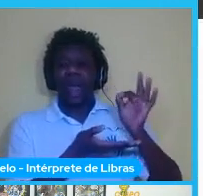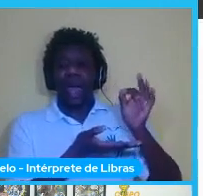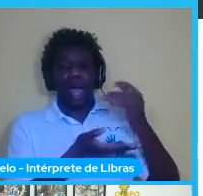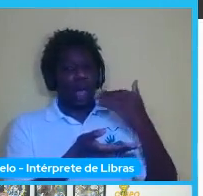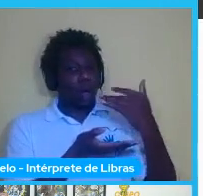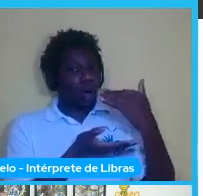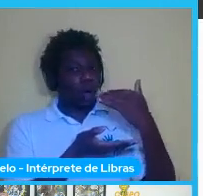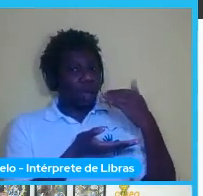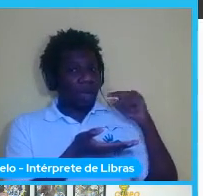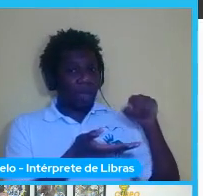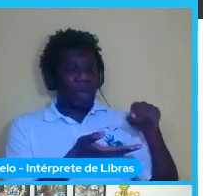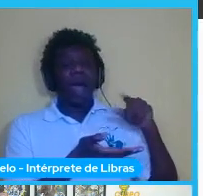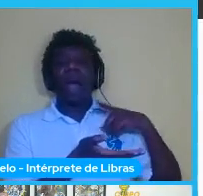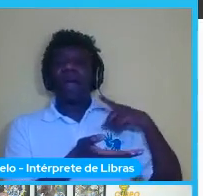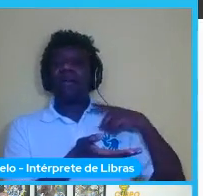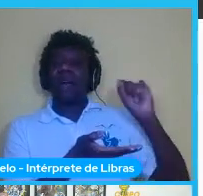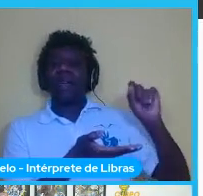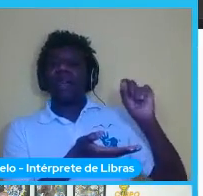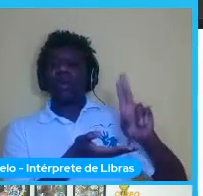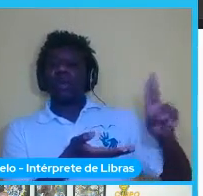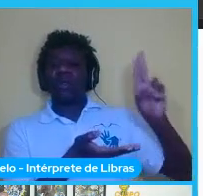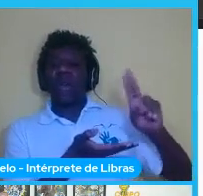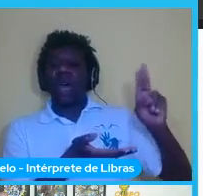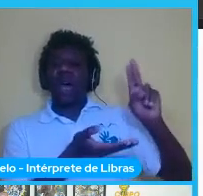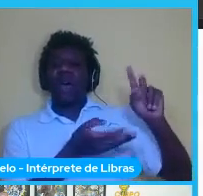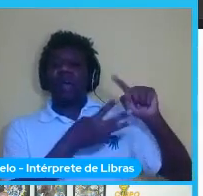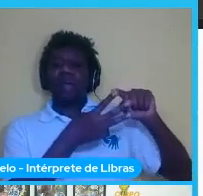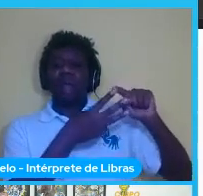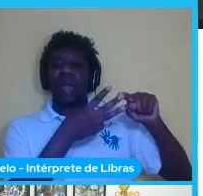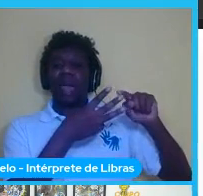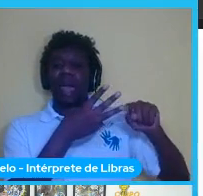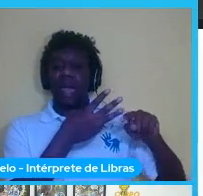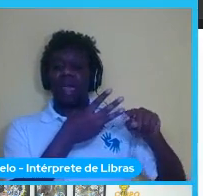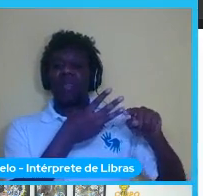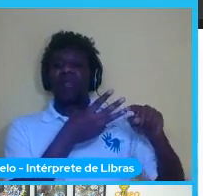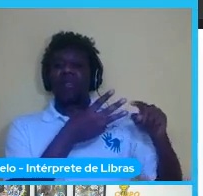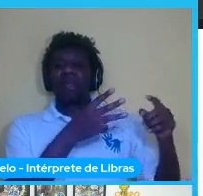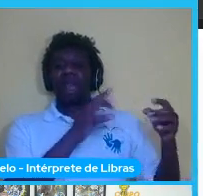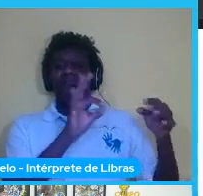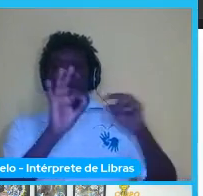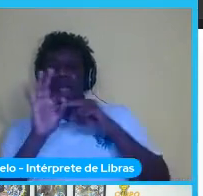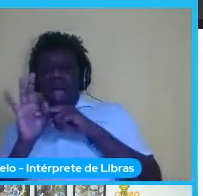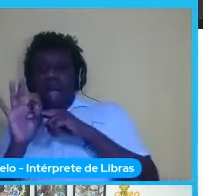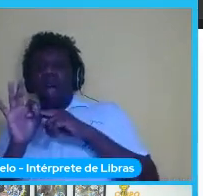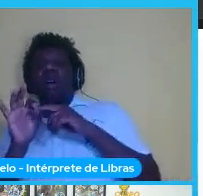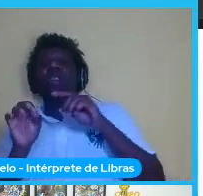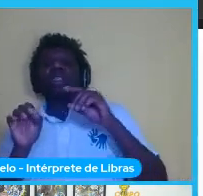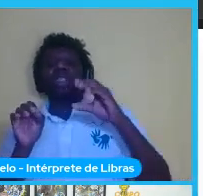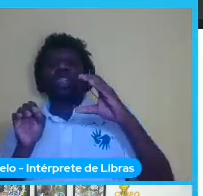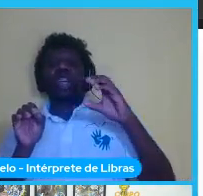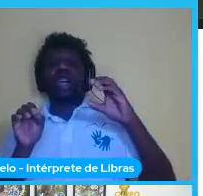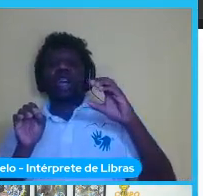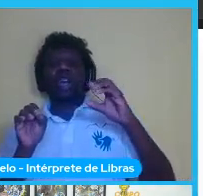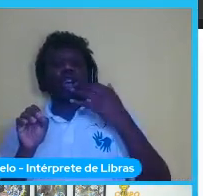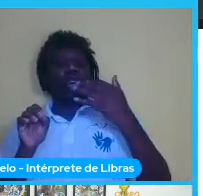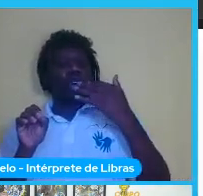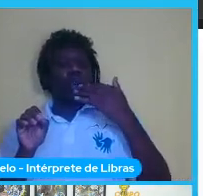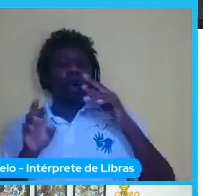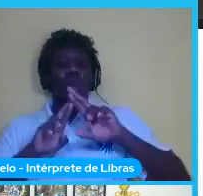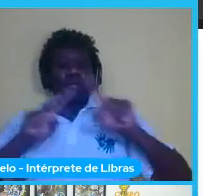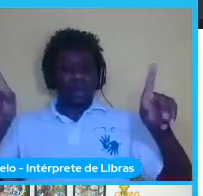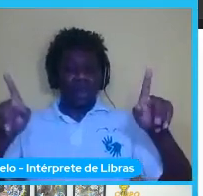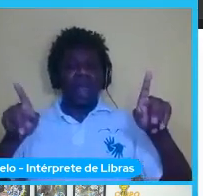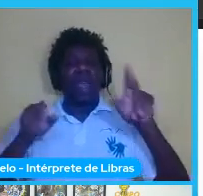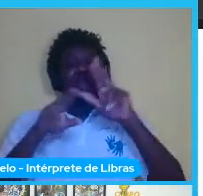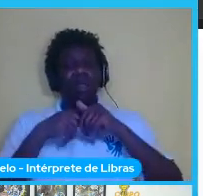e aí a gente pode ver que ele vai usar os três canais de cores aqui então cada canal de cor ele vai ter uma entrada nessas convoluções então